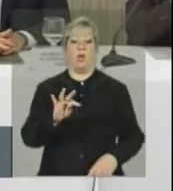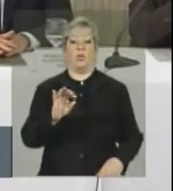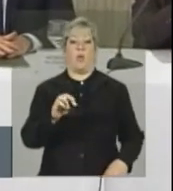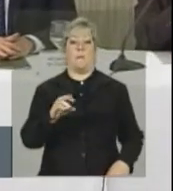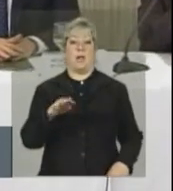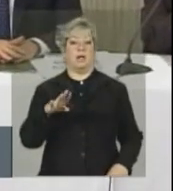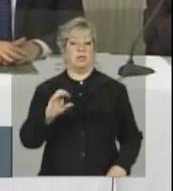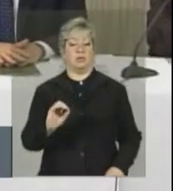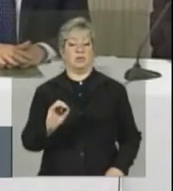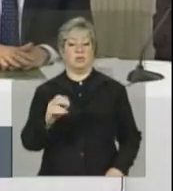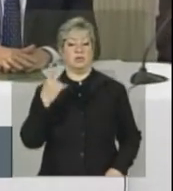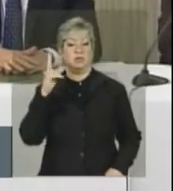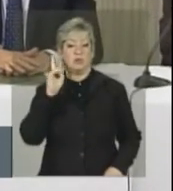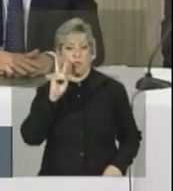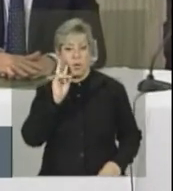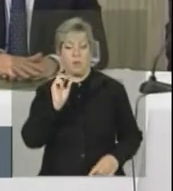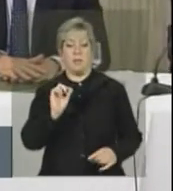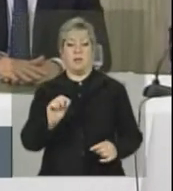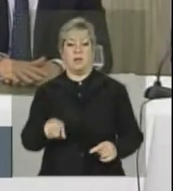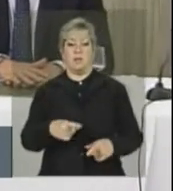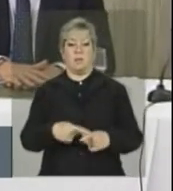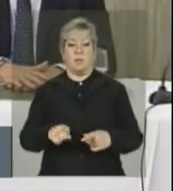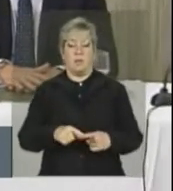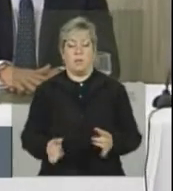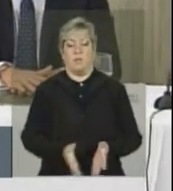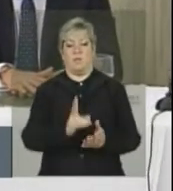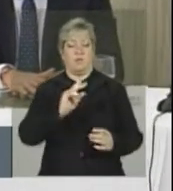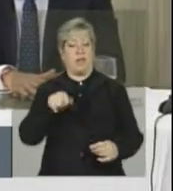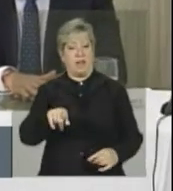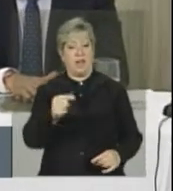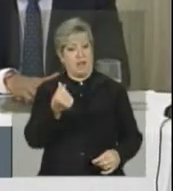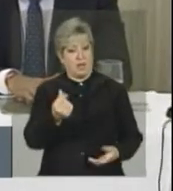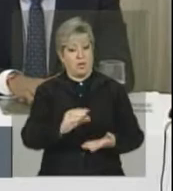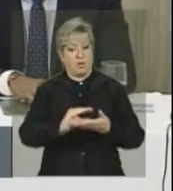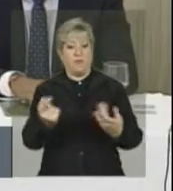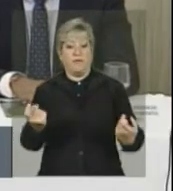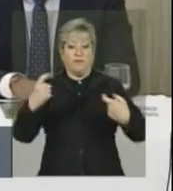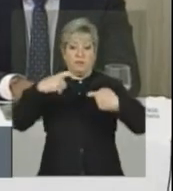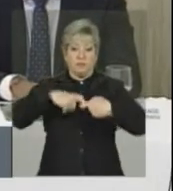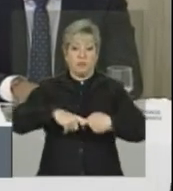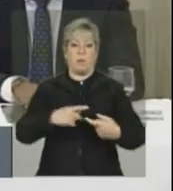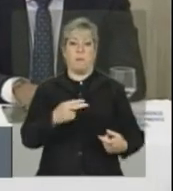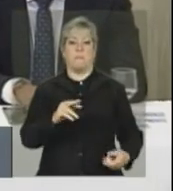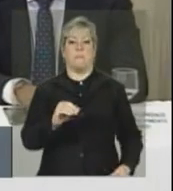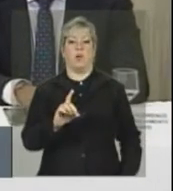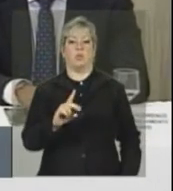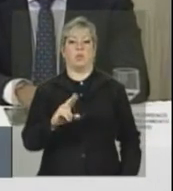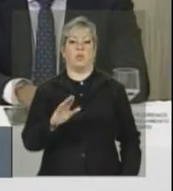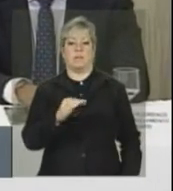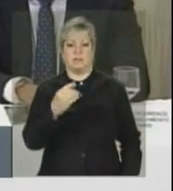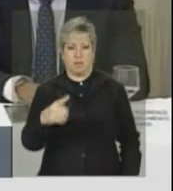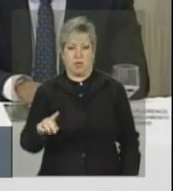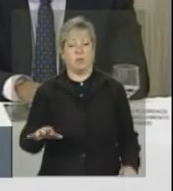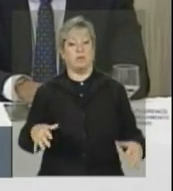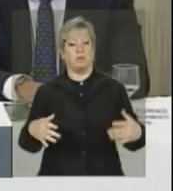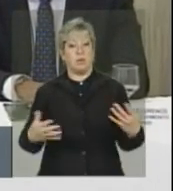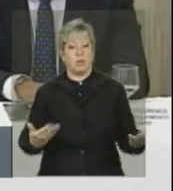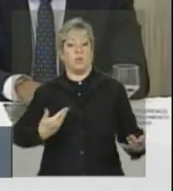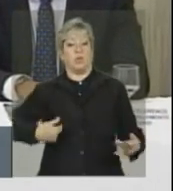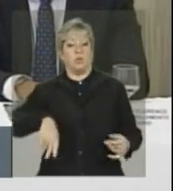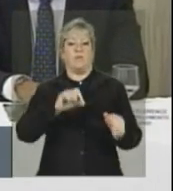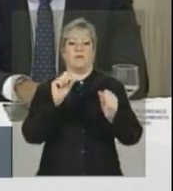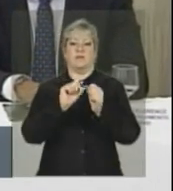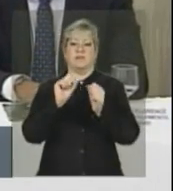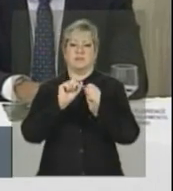por condição da situação de extrema pobreza, ele é um recurso vinculado à produção. Então, nós estabelecemos